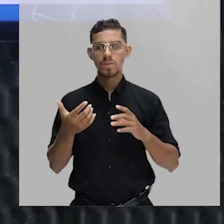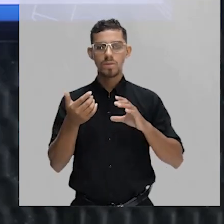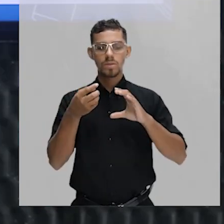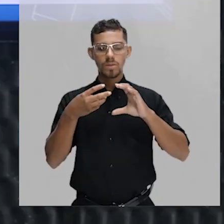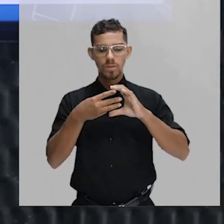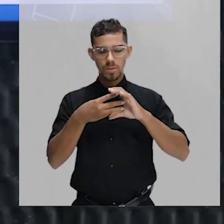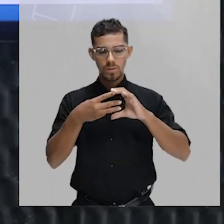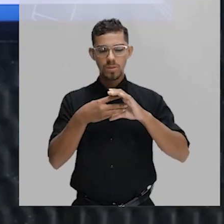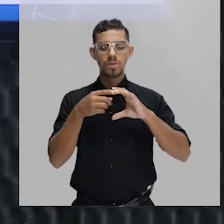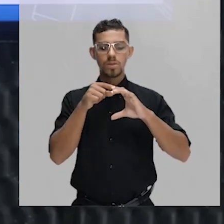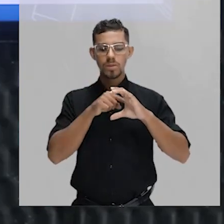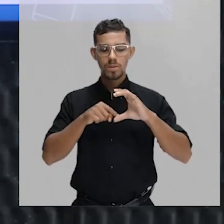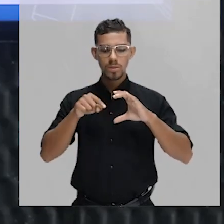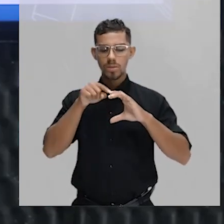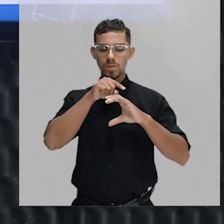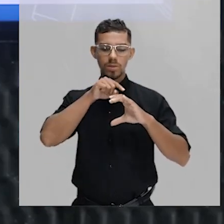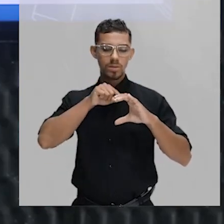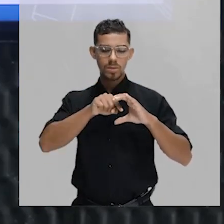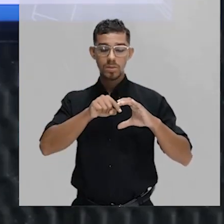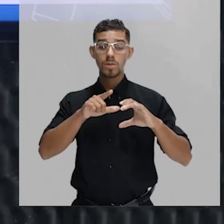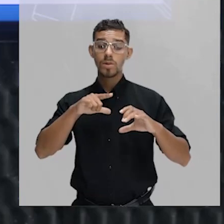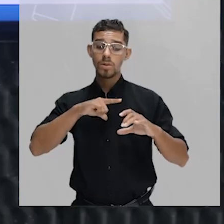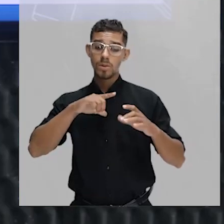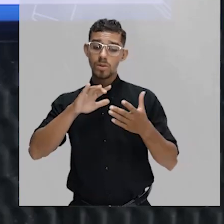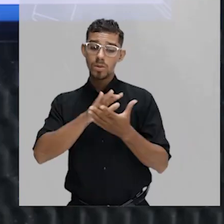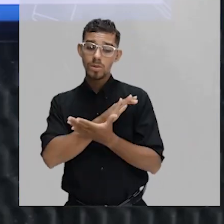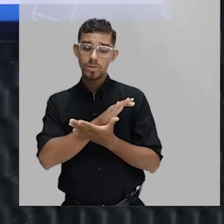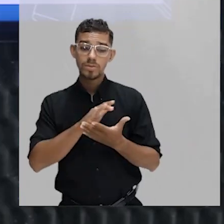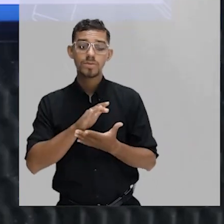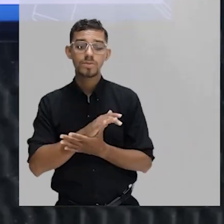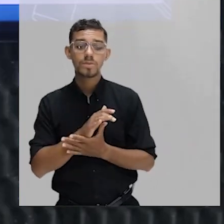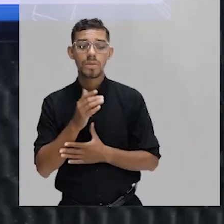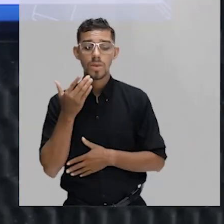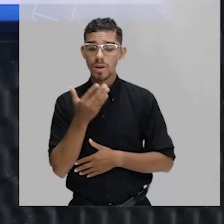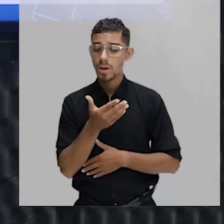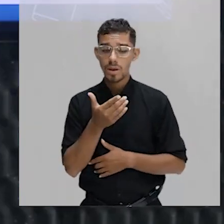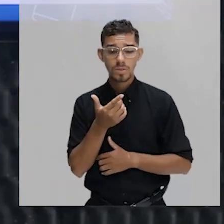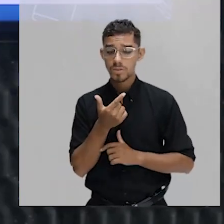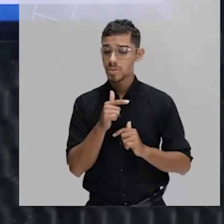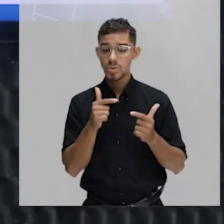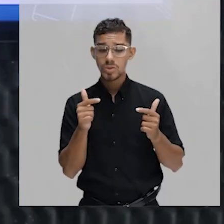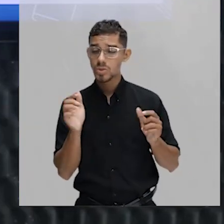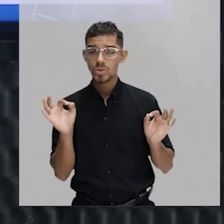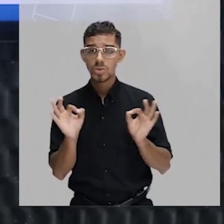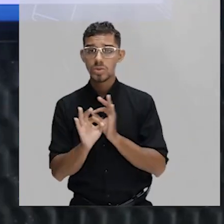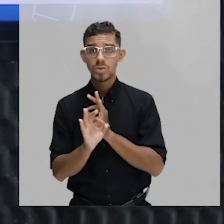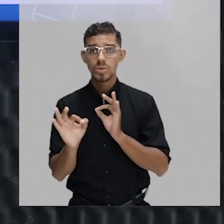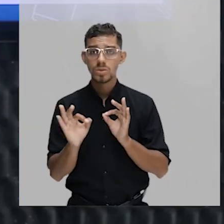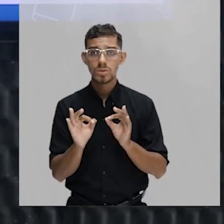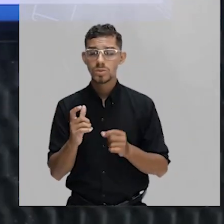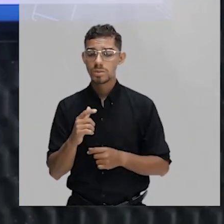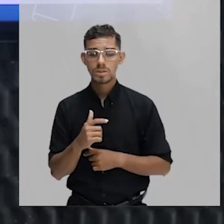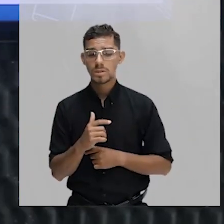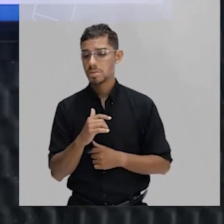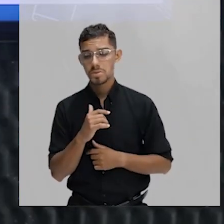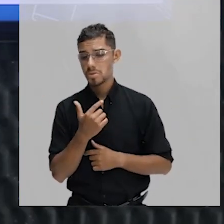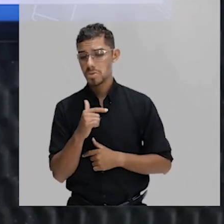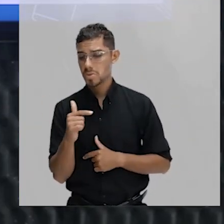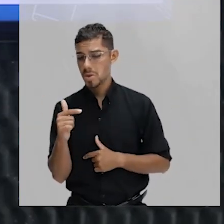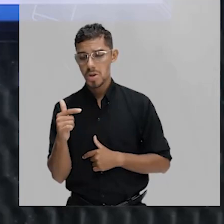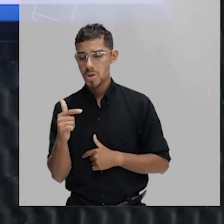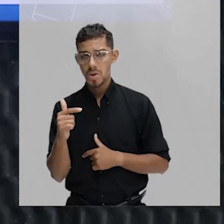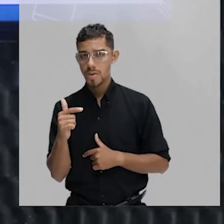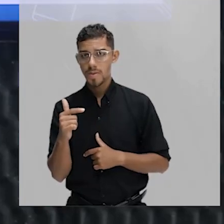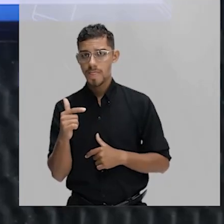que têm informação genética. Mas tem pedaços aqui do gene eucariótico que não servem para nada. Não vai trazer informação genética